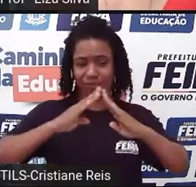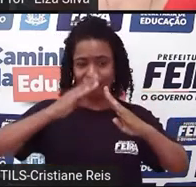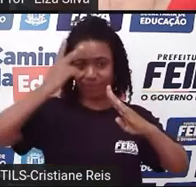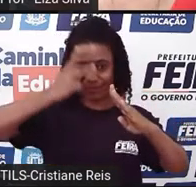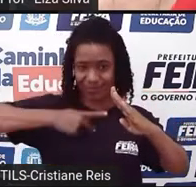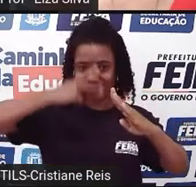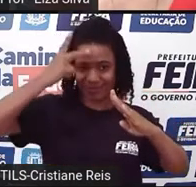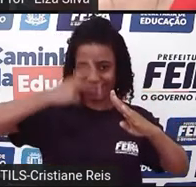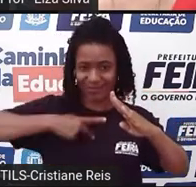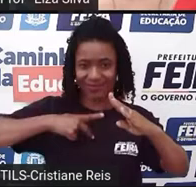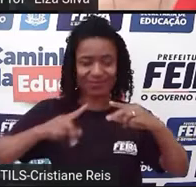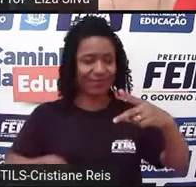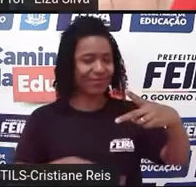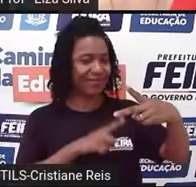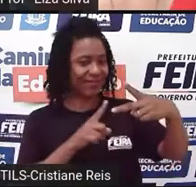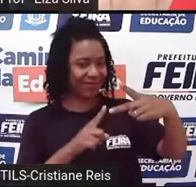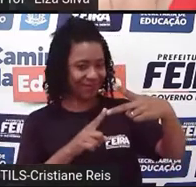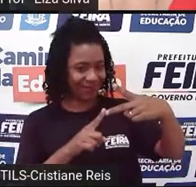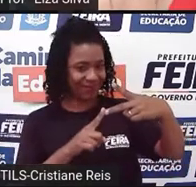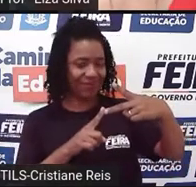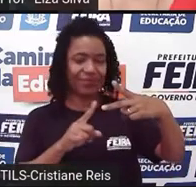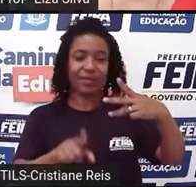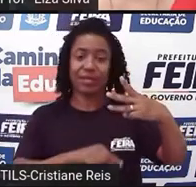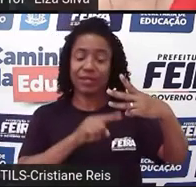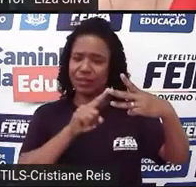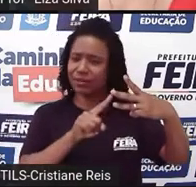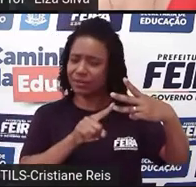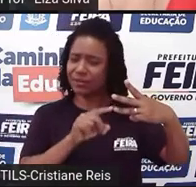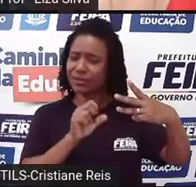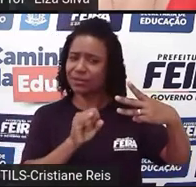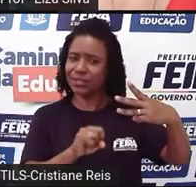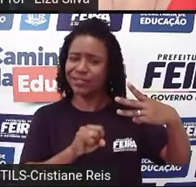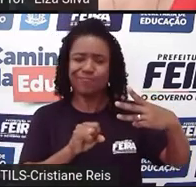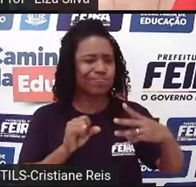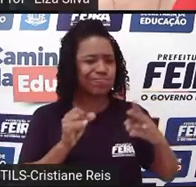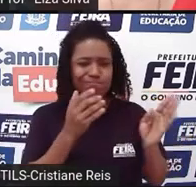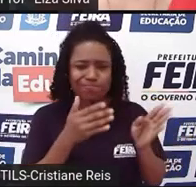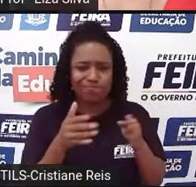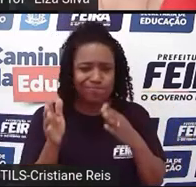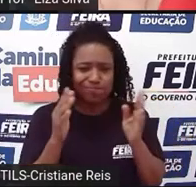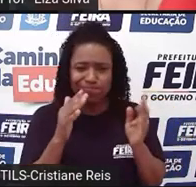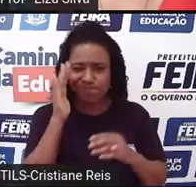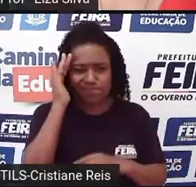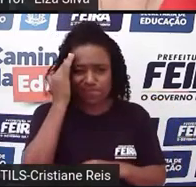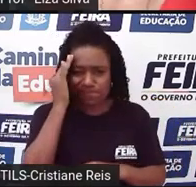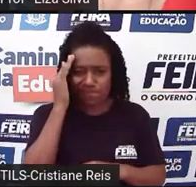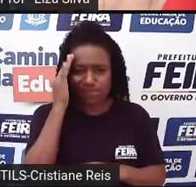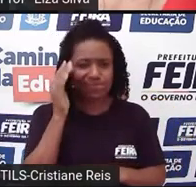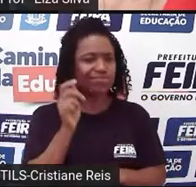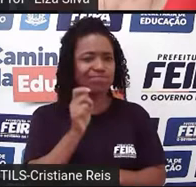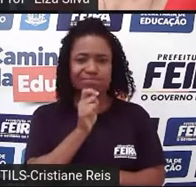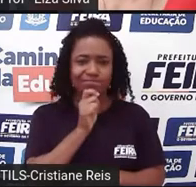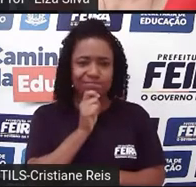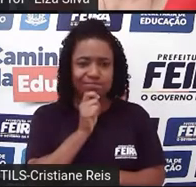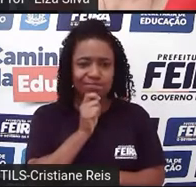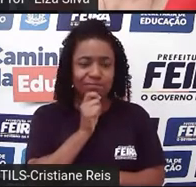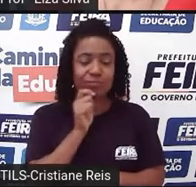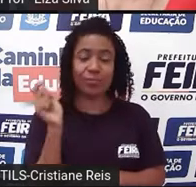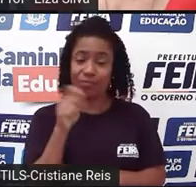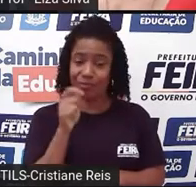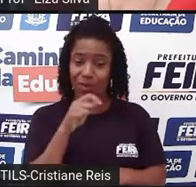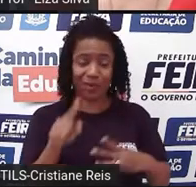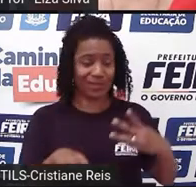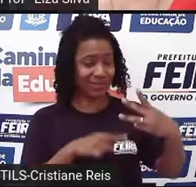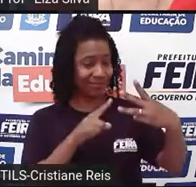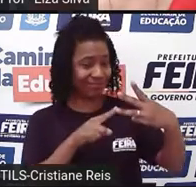e aquelas dúvidas que surgem durante a aula, que é muito natural do processo de aprender, você pode colocar o